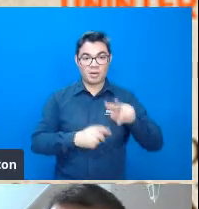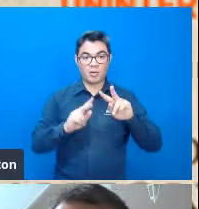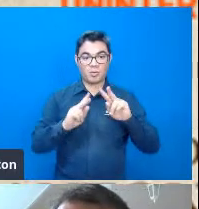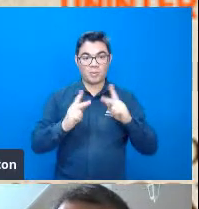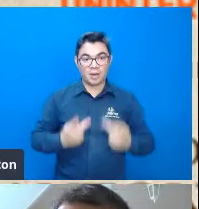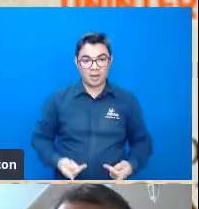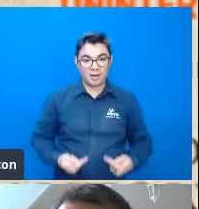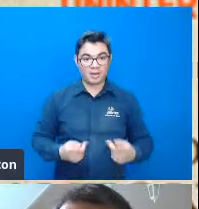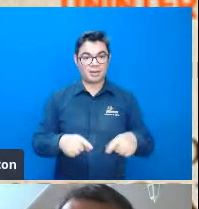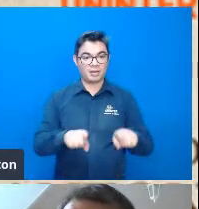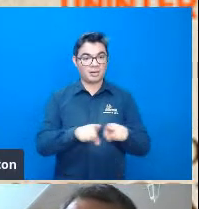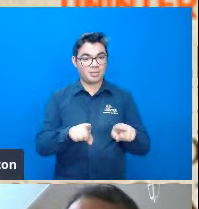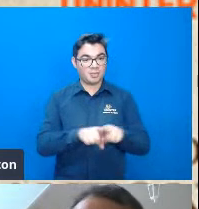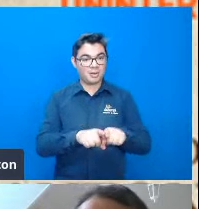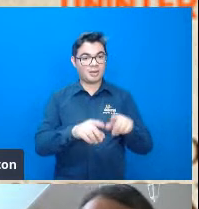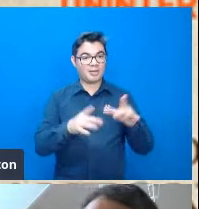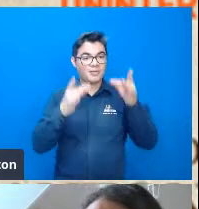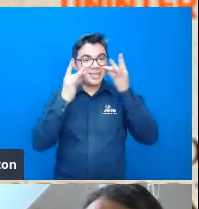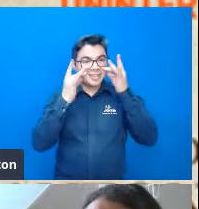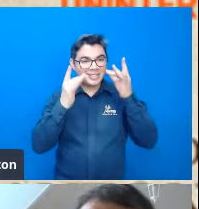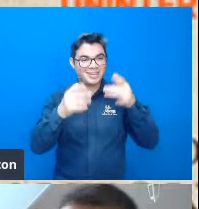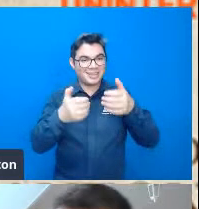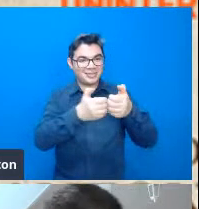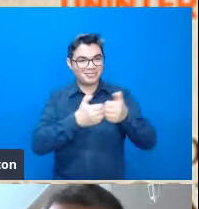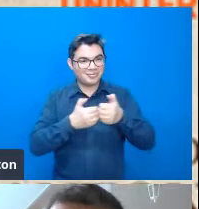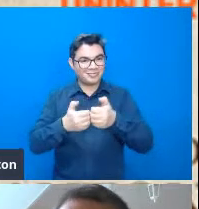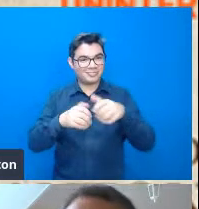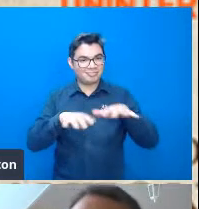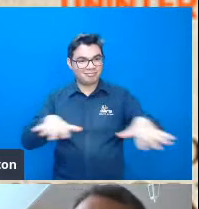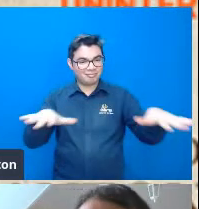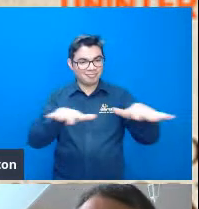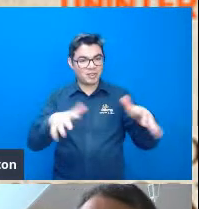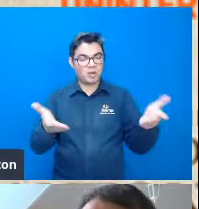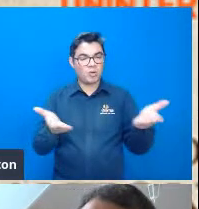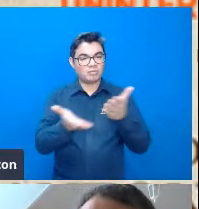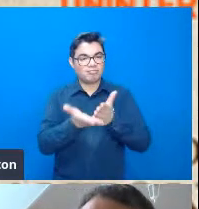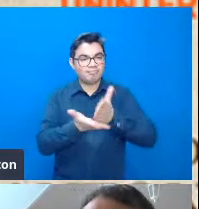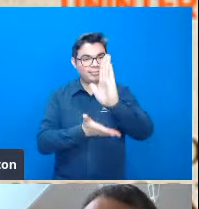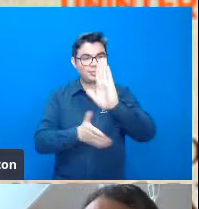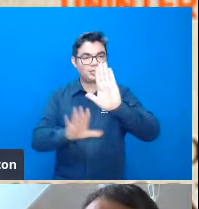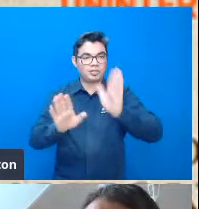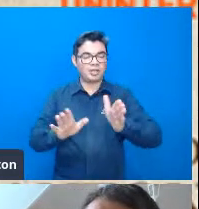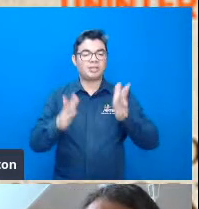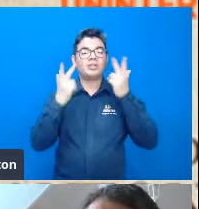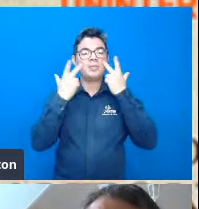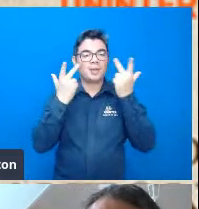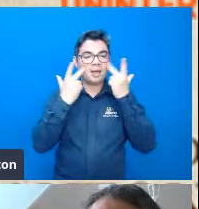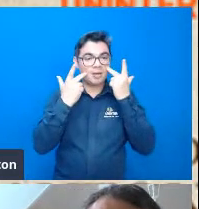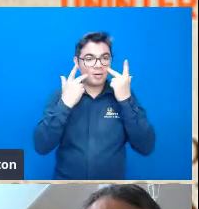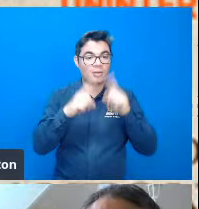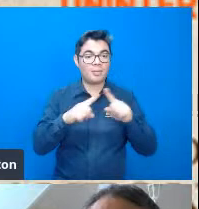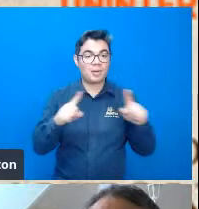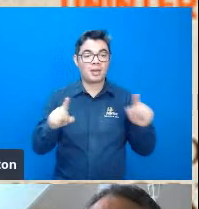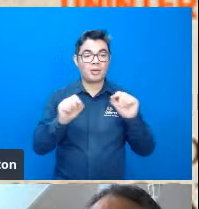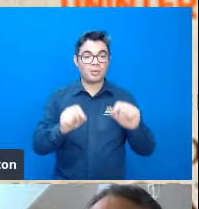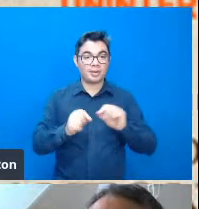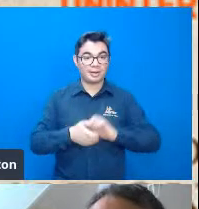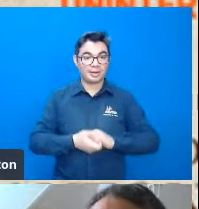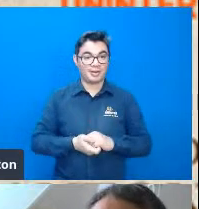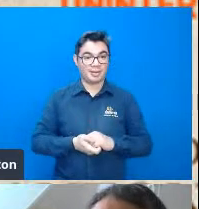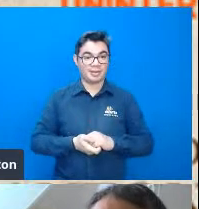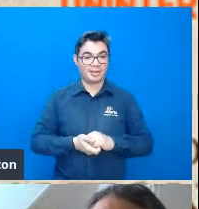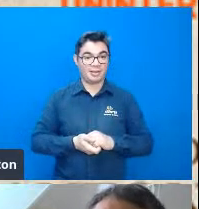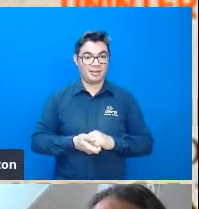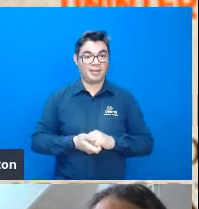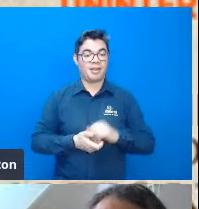a geografia física naquele momento hoje já superado mas naquele momento ocorreu esse grande conflito e